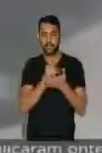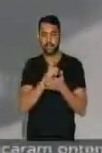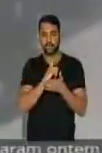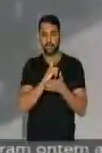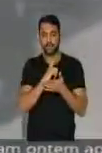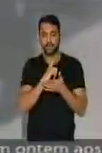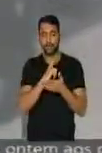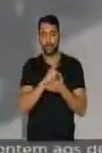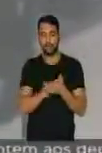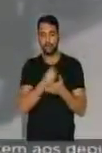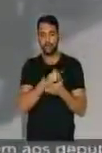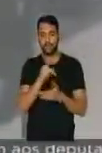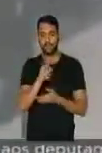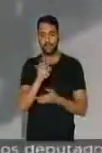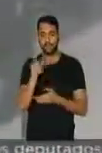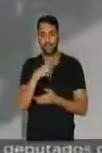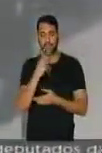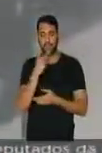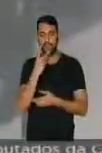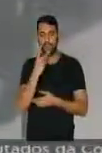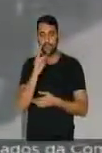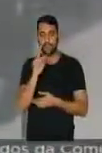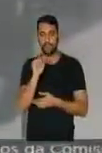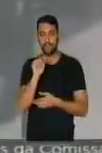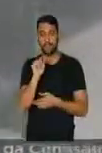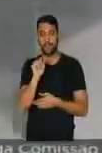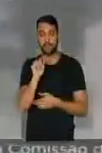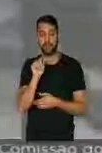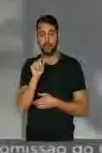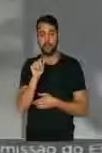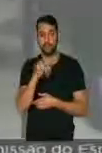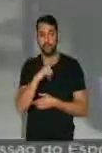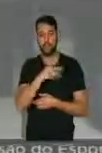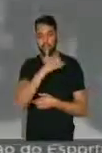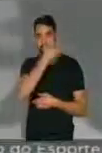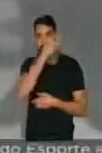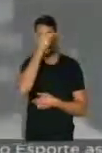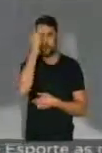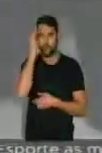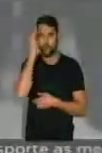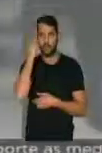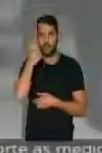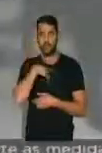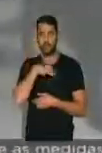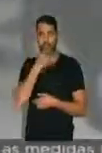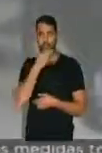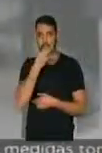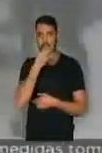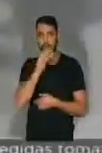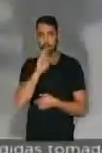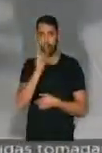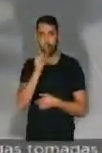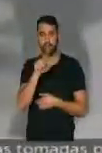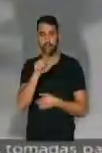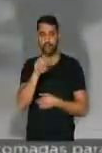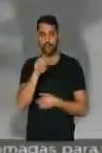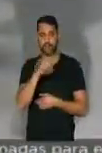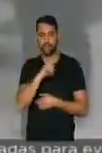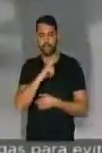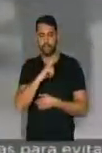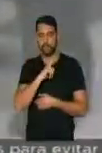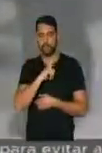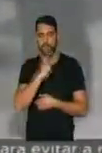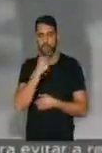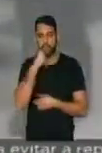parte pitoresca. Diz que Temer só indicou Rocha Loures, como seu